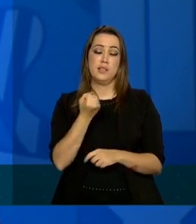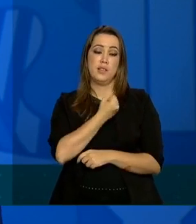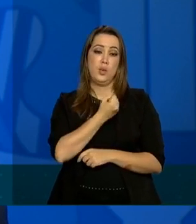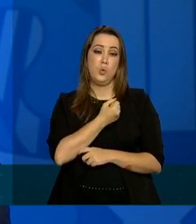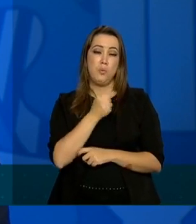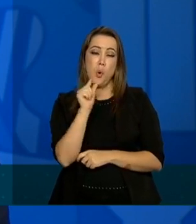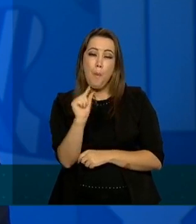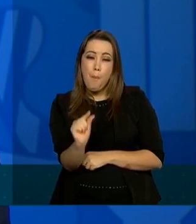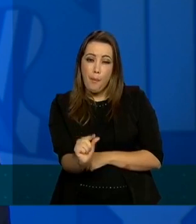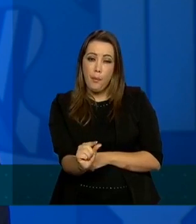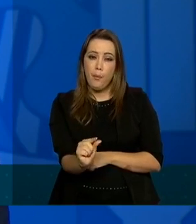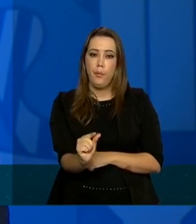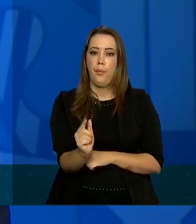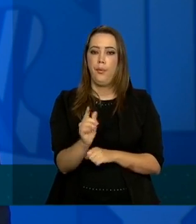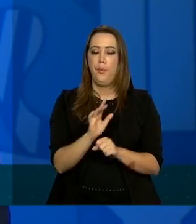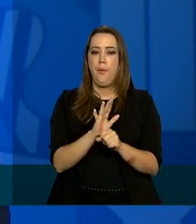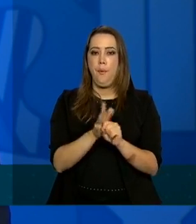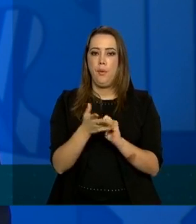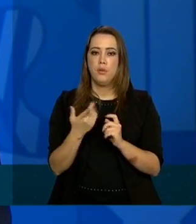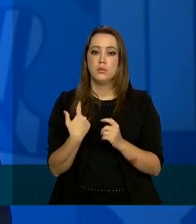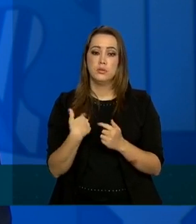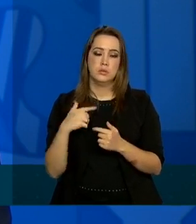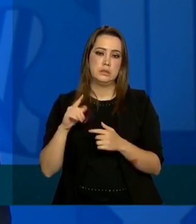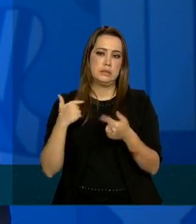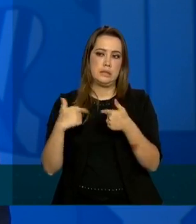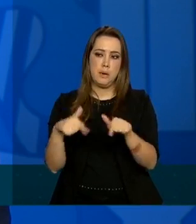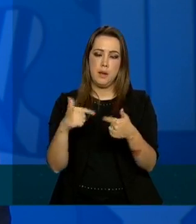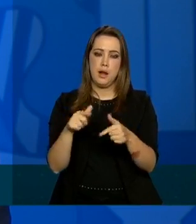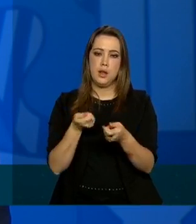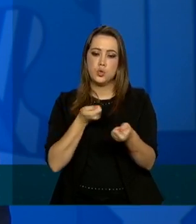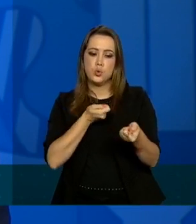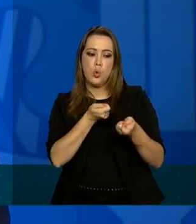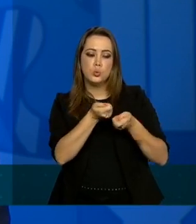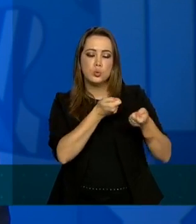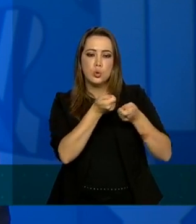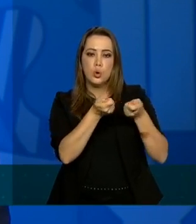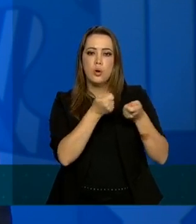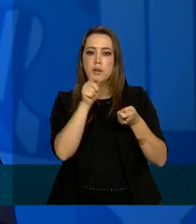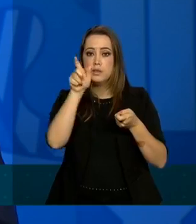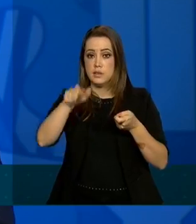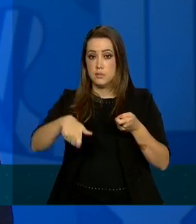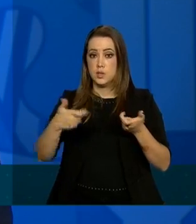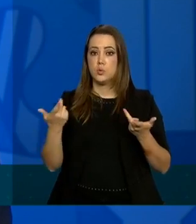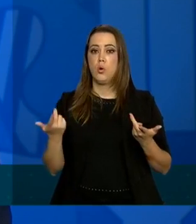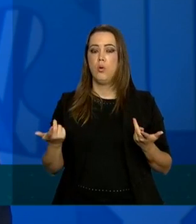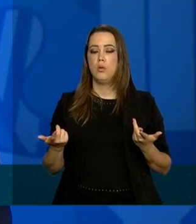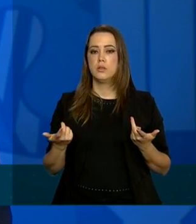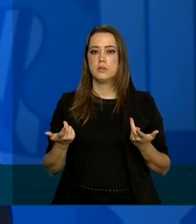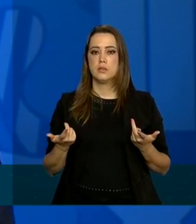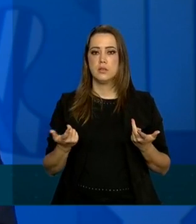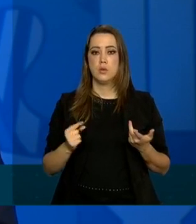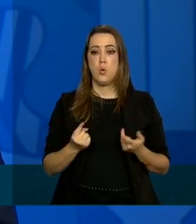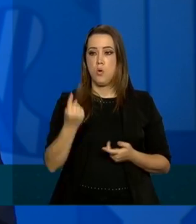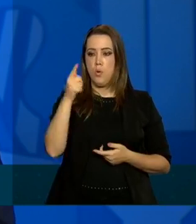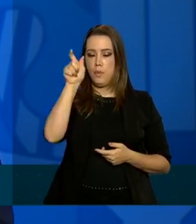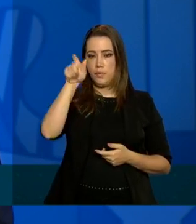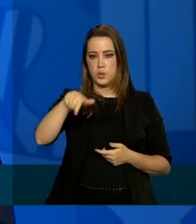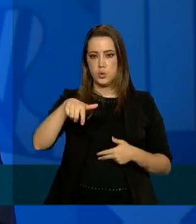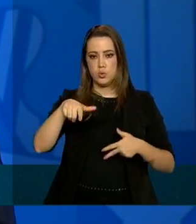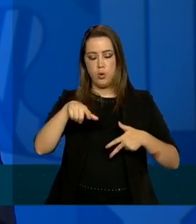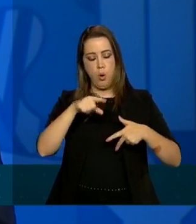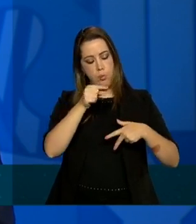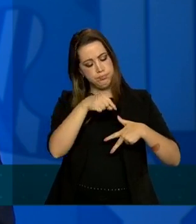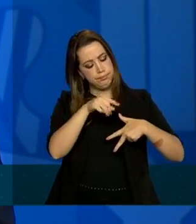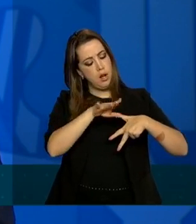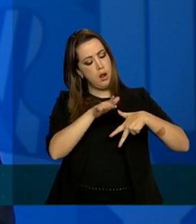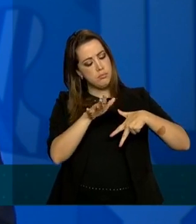prevalência agir de forma a monitorar os contatos isso é fundamental um caso positivo um caso